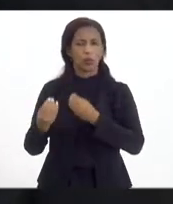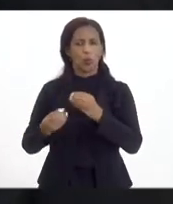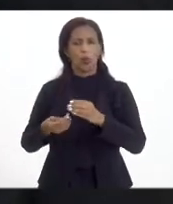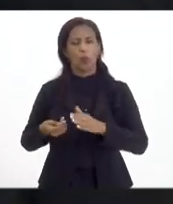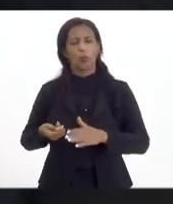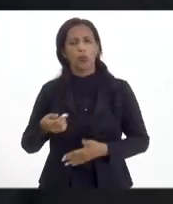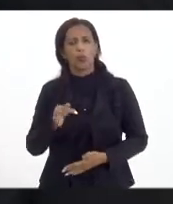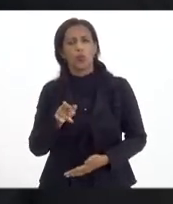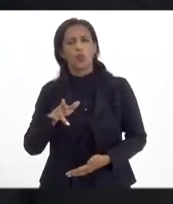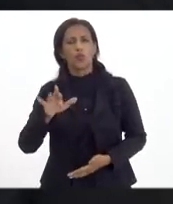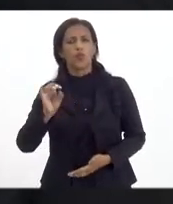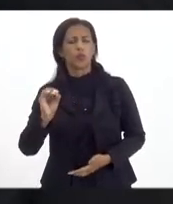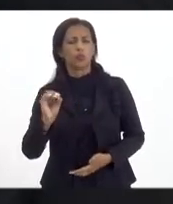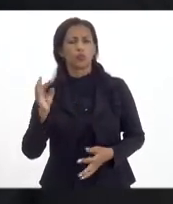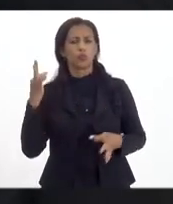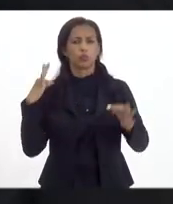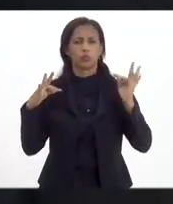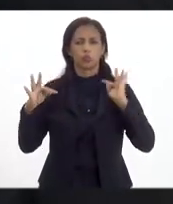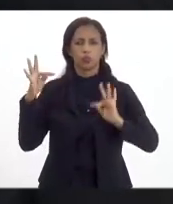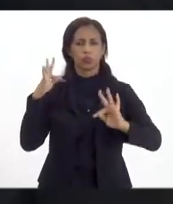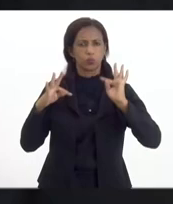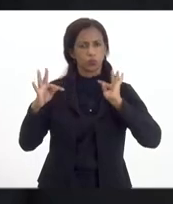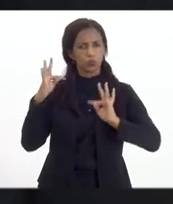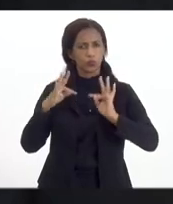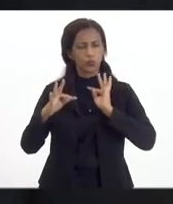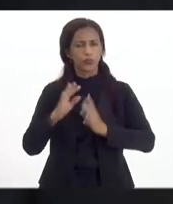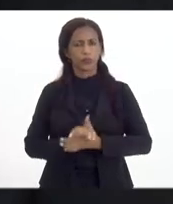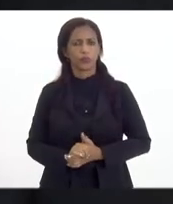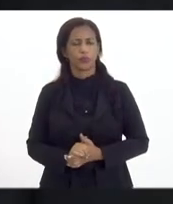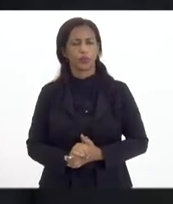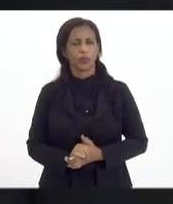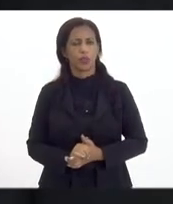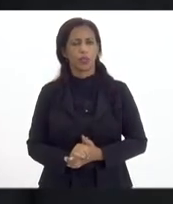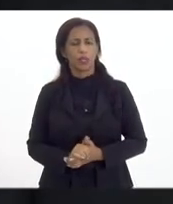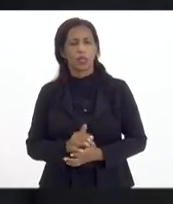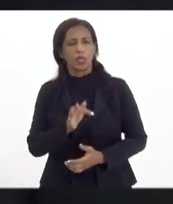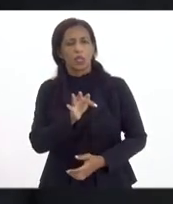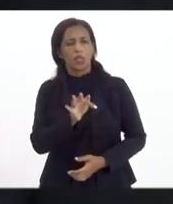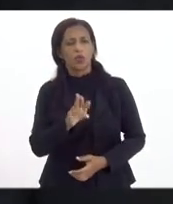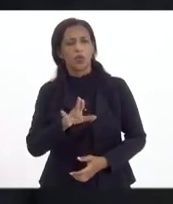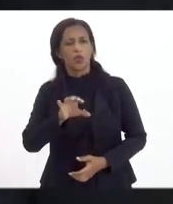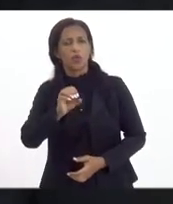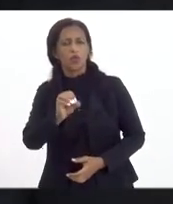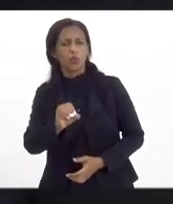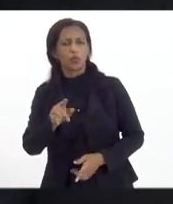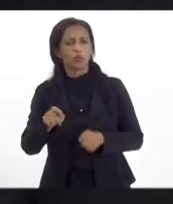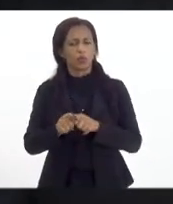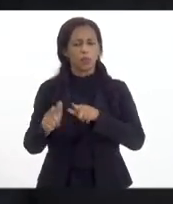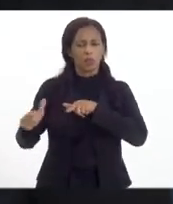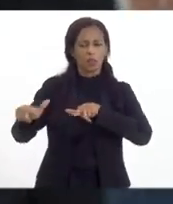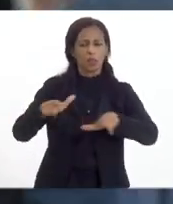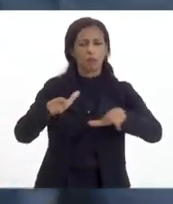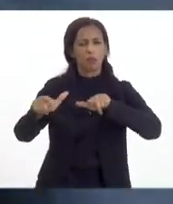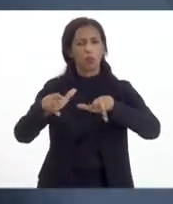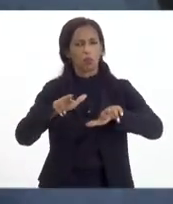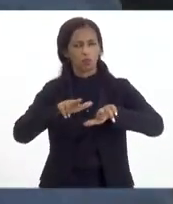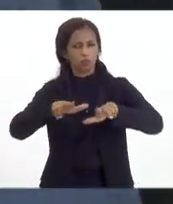Fundo Geral do Turismo, o Fundo Getur, e o Fundo de Garantias das Operações, entre outros fundos.